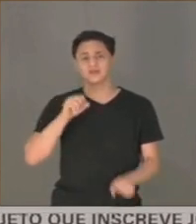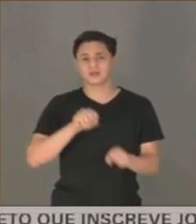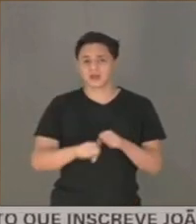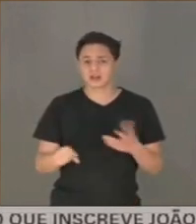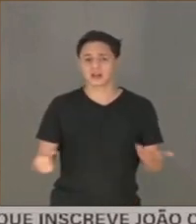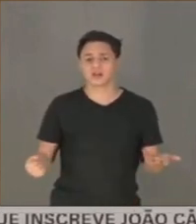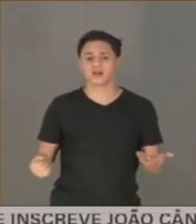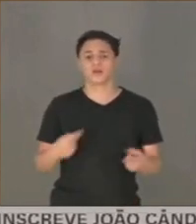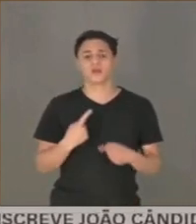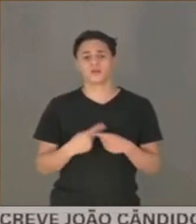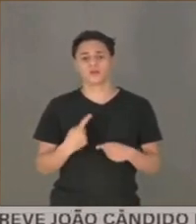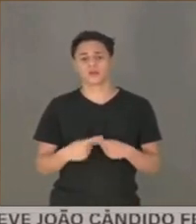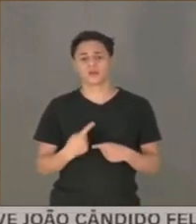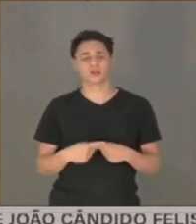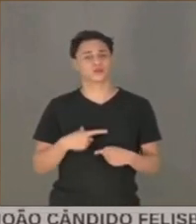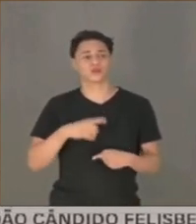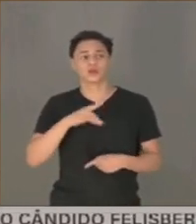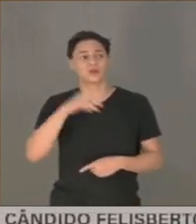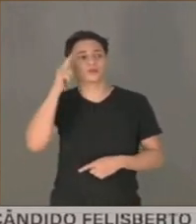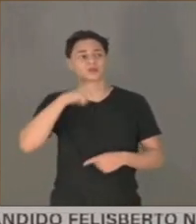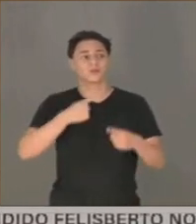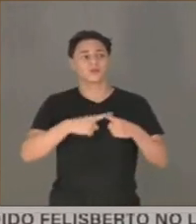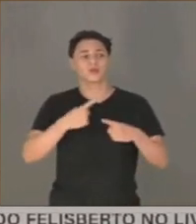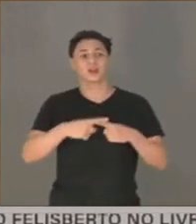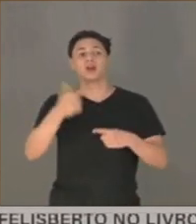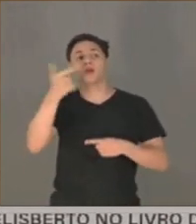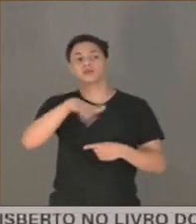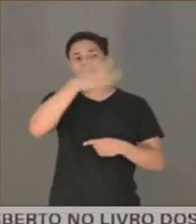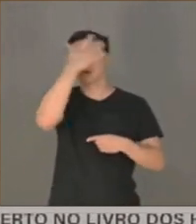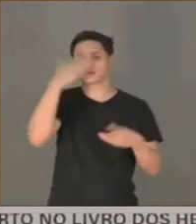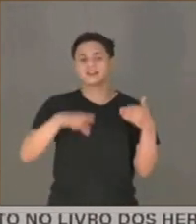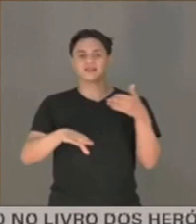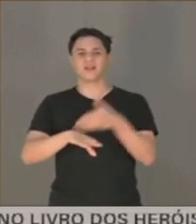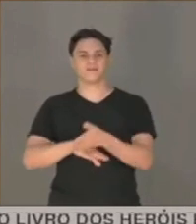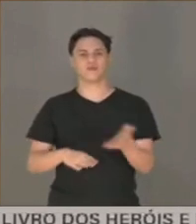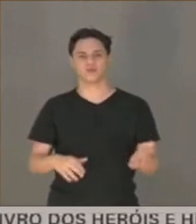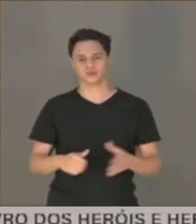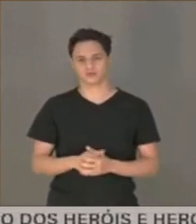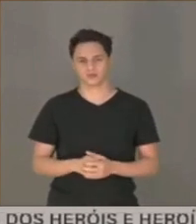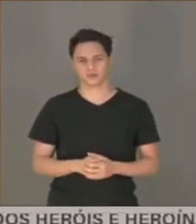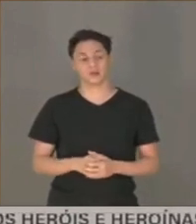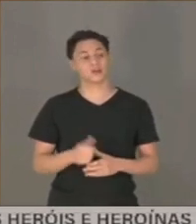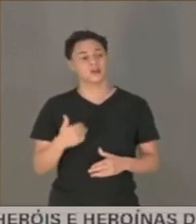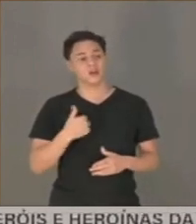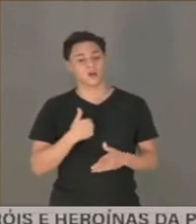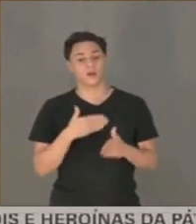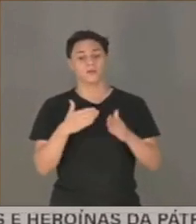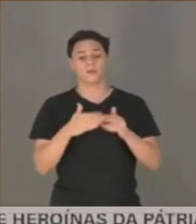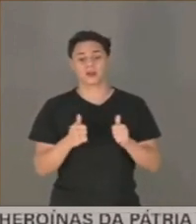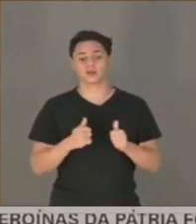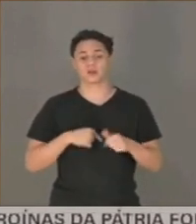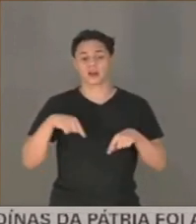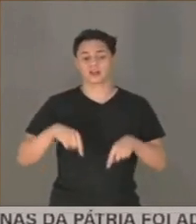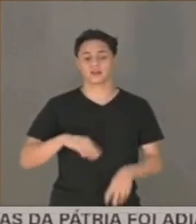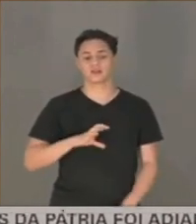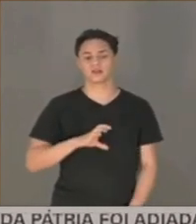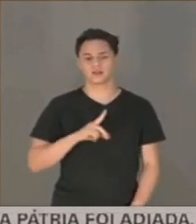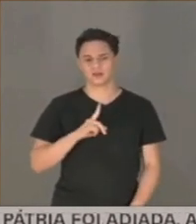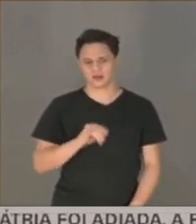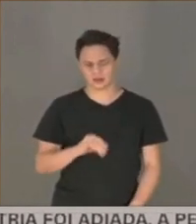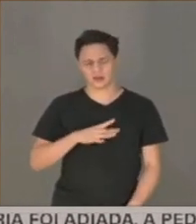consumou por circunstâncias alheias à vontade deles. E é necessário, e eu faço um apelo, para que essa comissão parlamentar de inquérito,